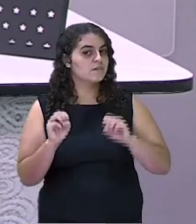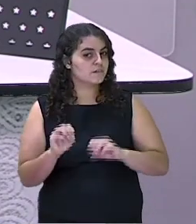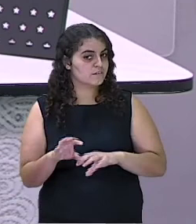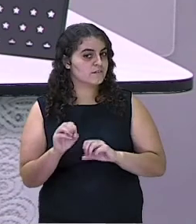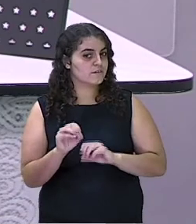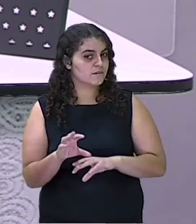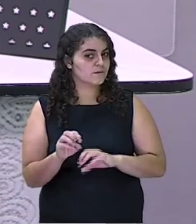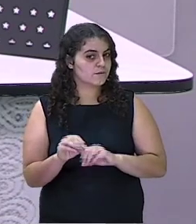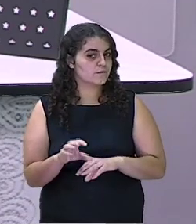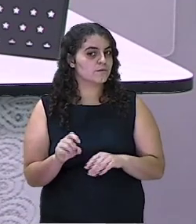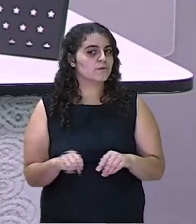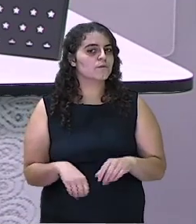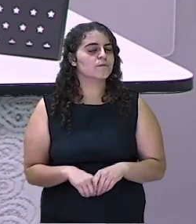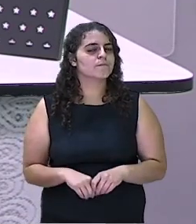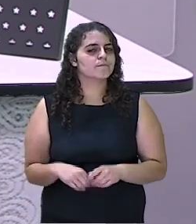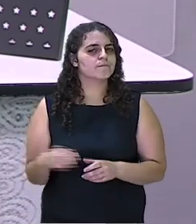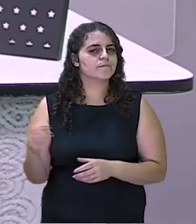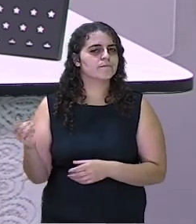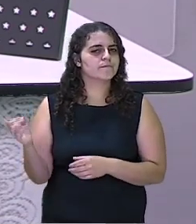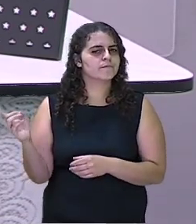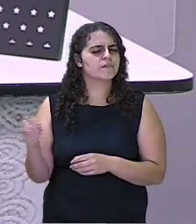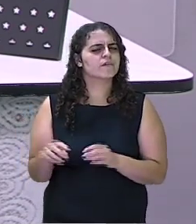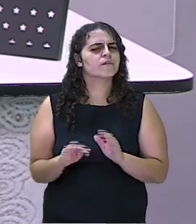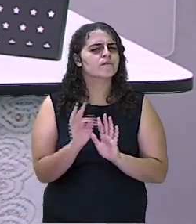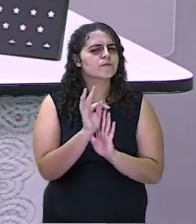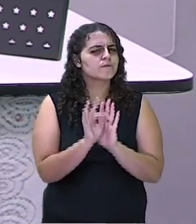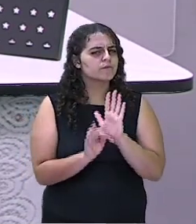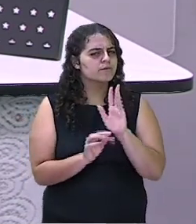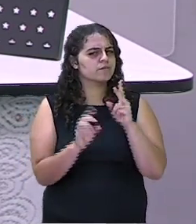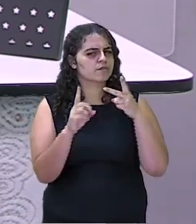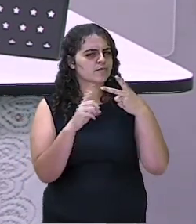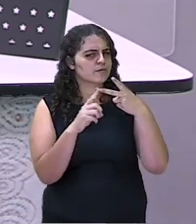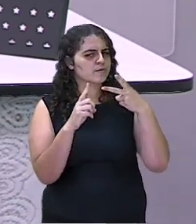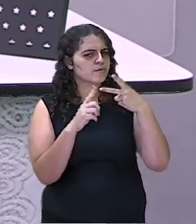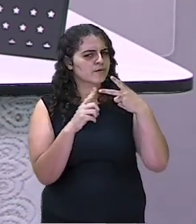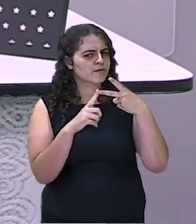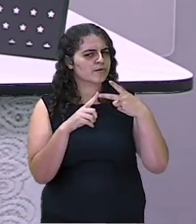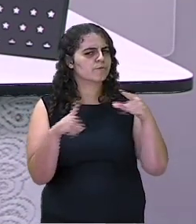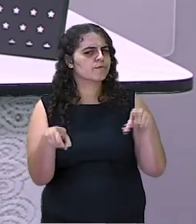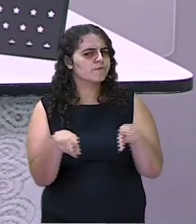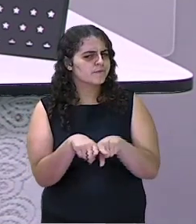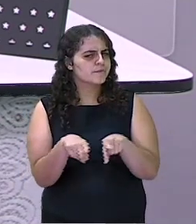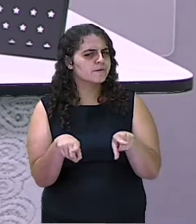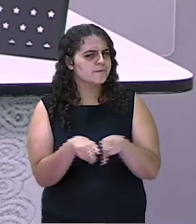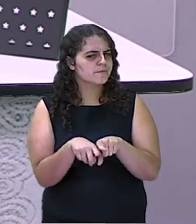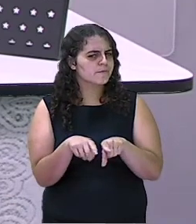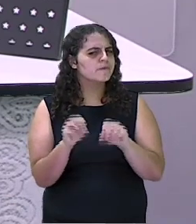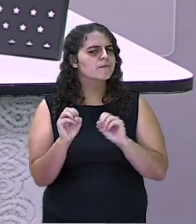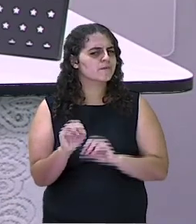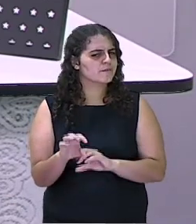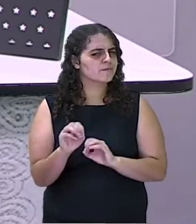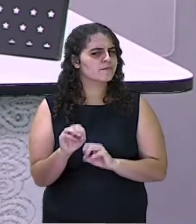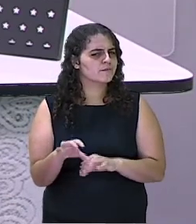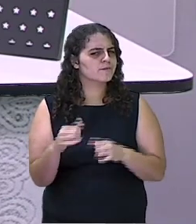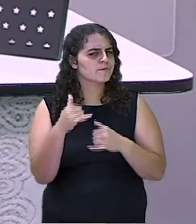Calce e saia brincando. E o texto amarelinha também ensinou como brincar?